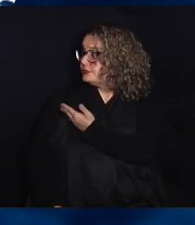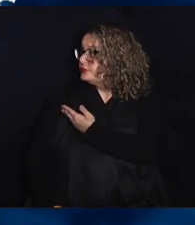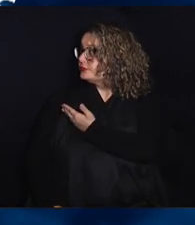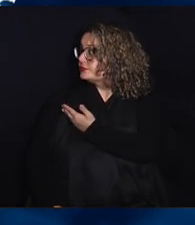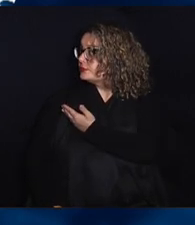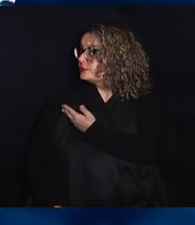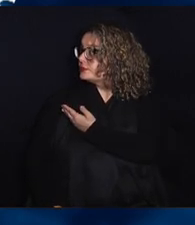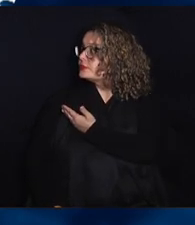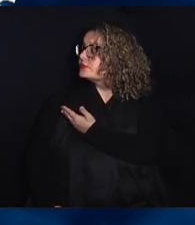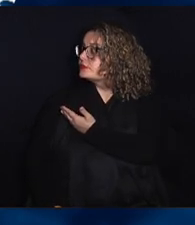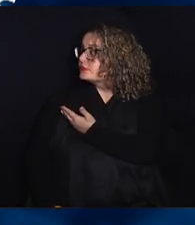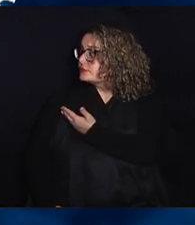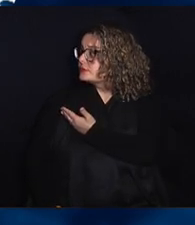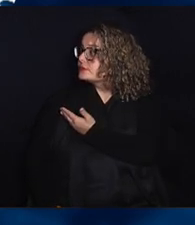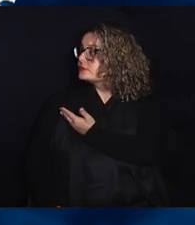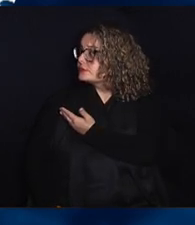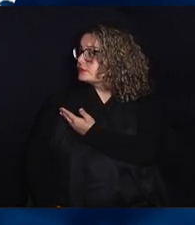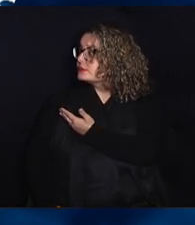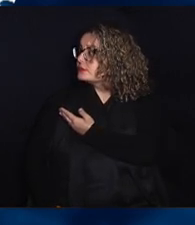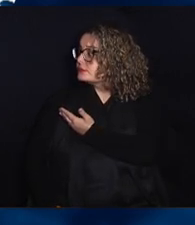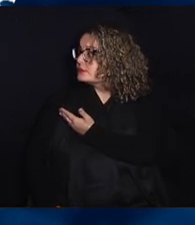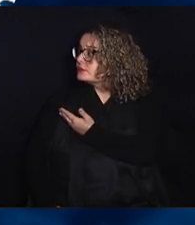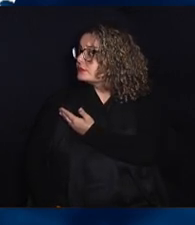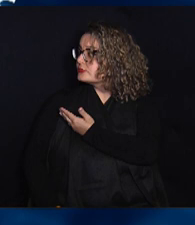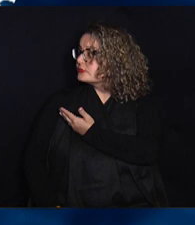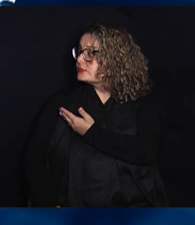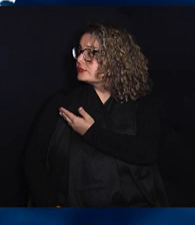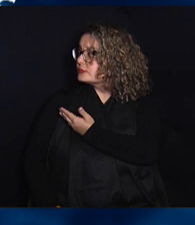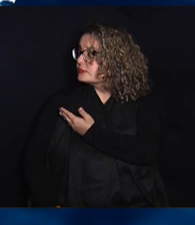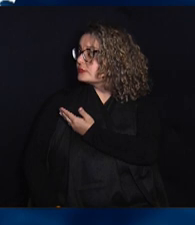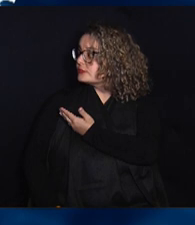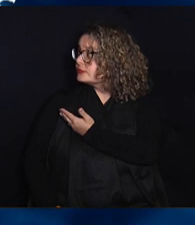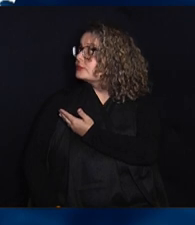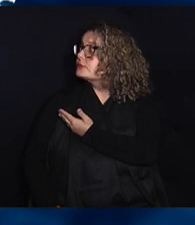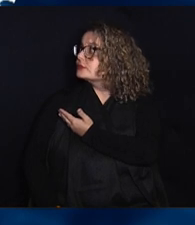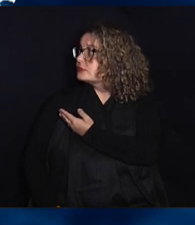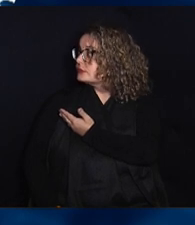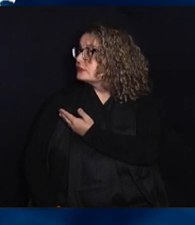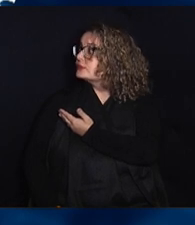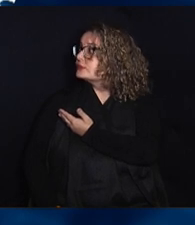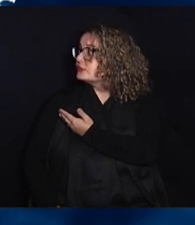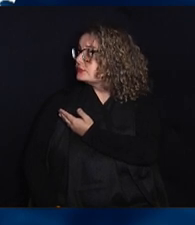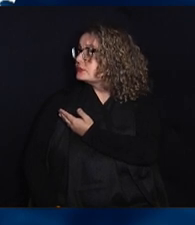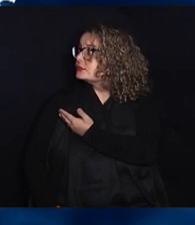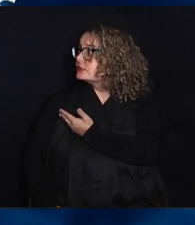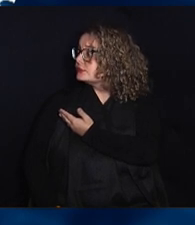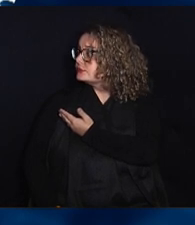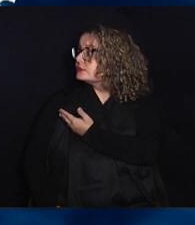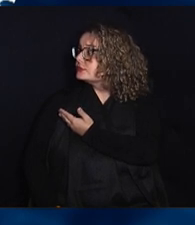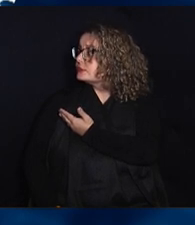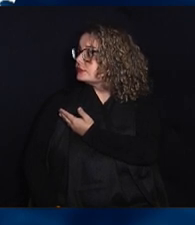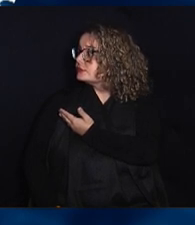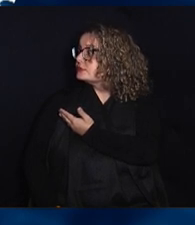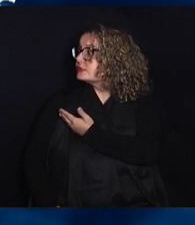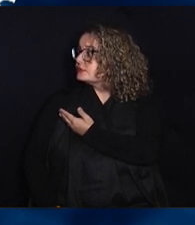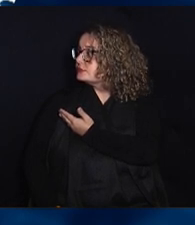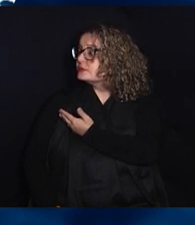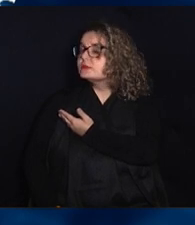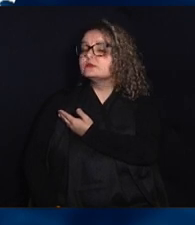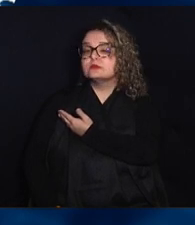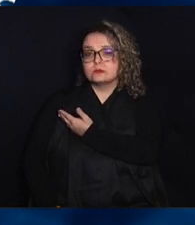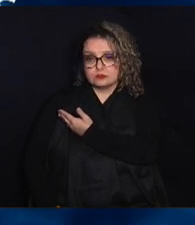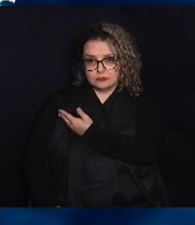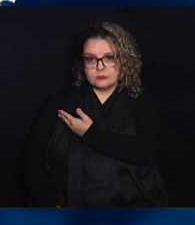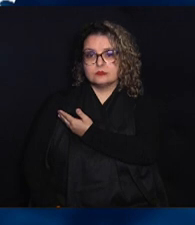Valença, São Quirino, Aurélia, Aeroporto, Capivari, Dique 1, Santa Lúcia, Santo Antônio,